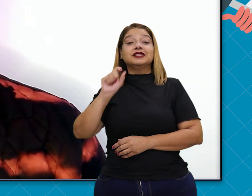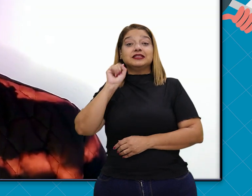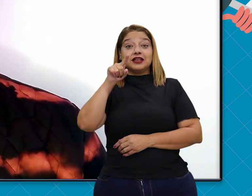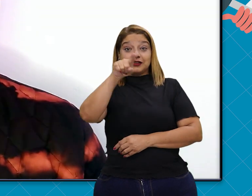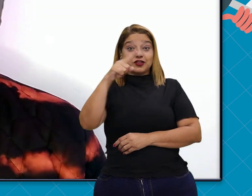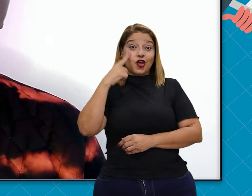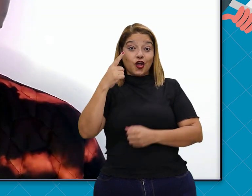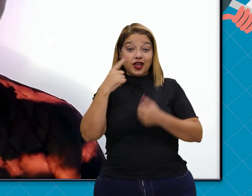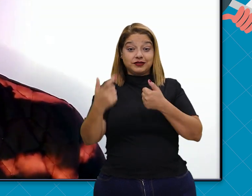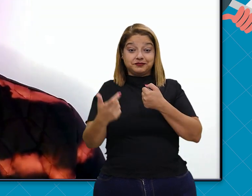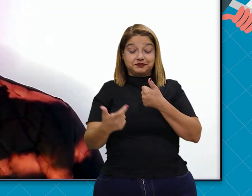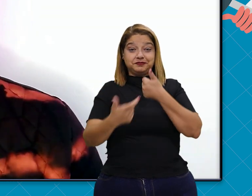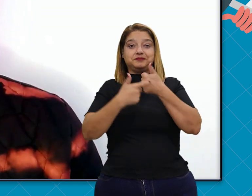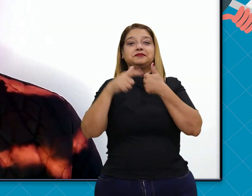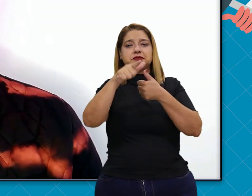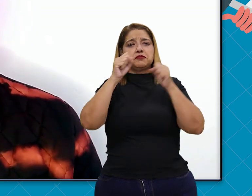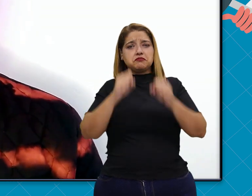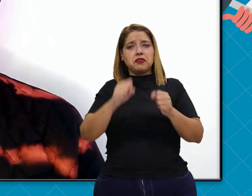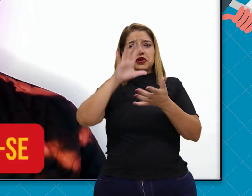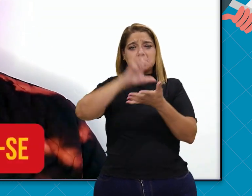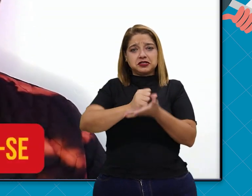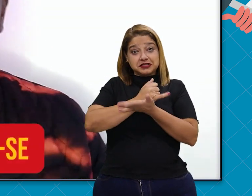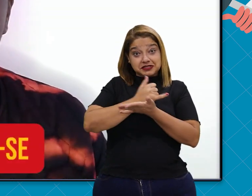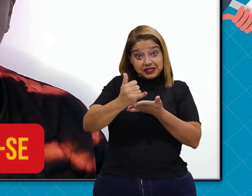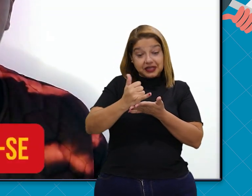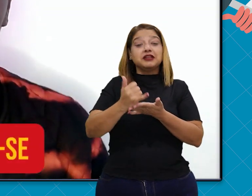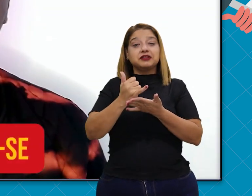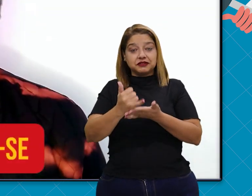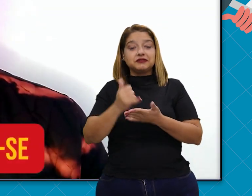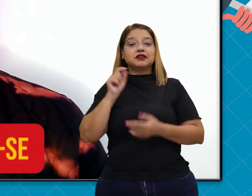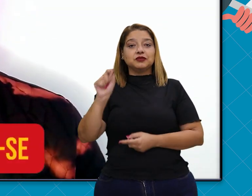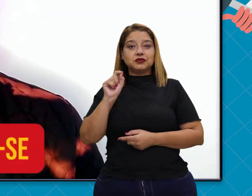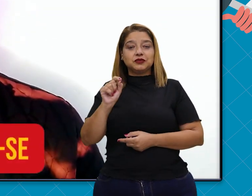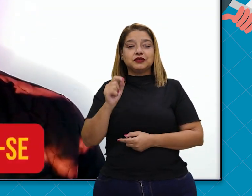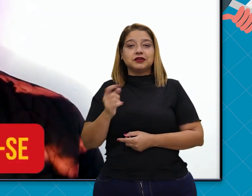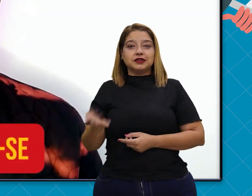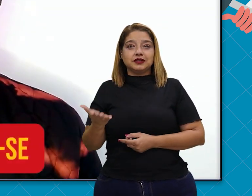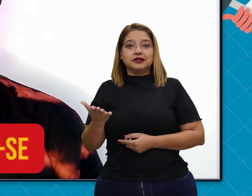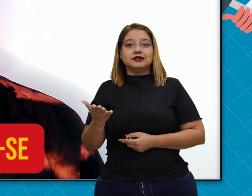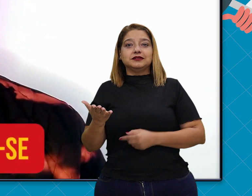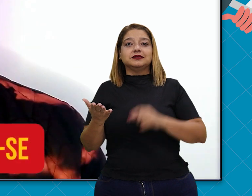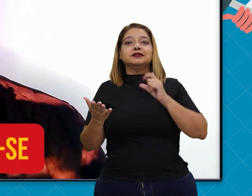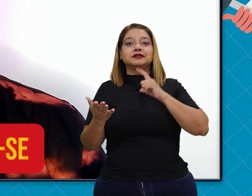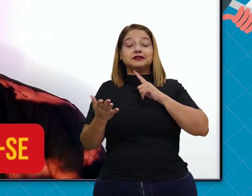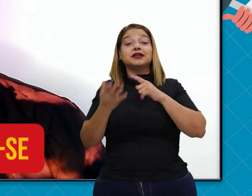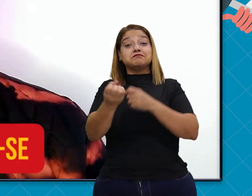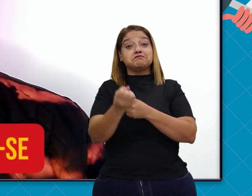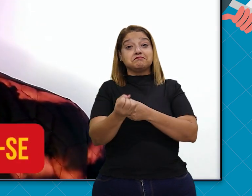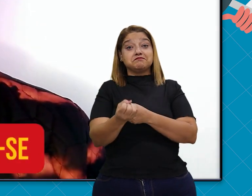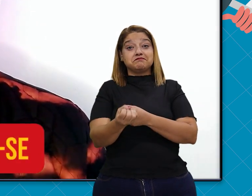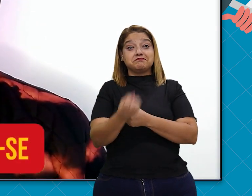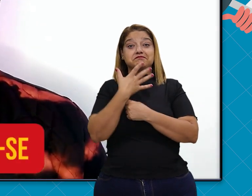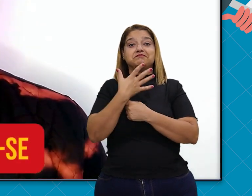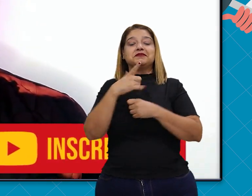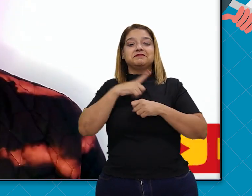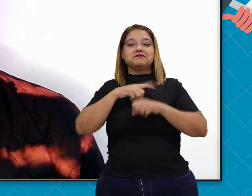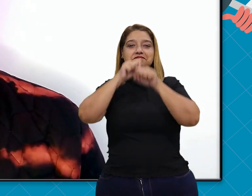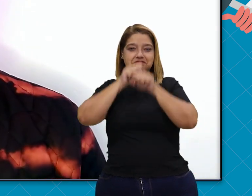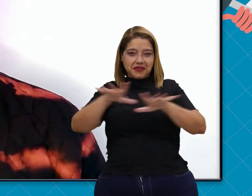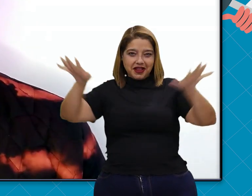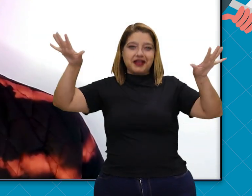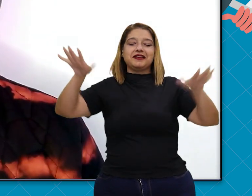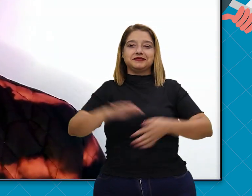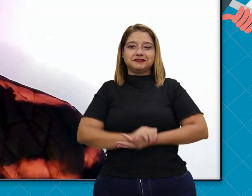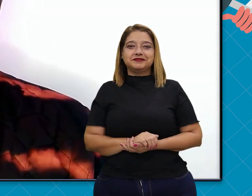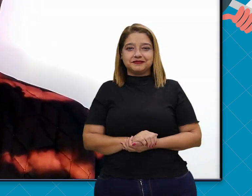africano do YouTube. Se você é novo aqui no nosso canal, tem um botão vermelho aqui embaixo. Inscreva-se, se inscreve, que ajuda demais no crescimento e